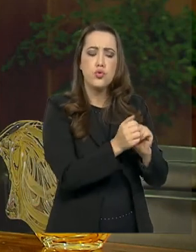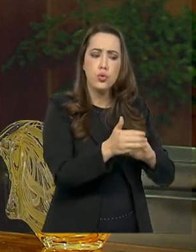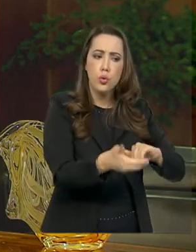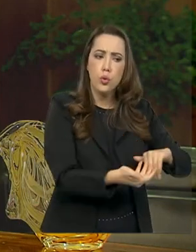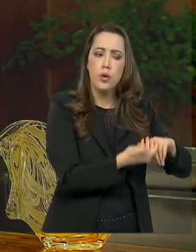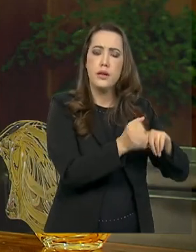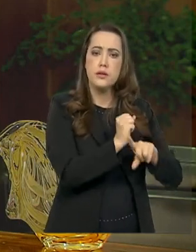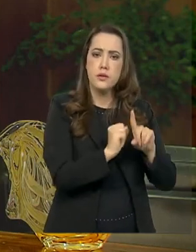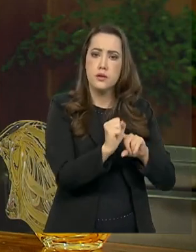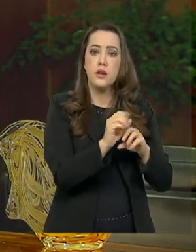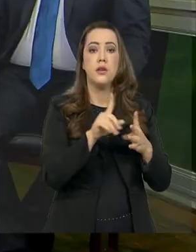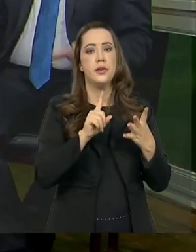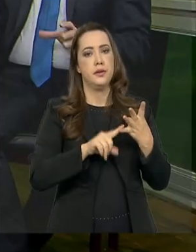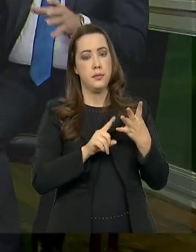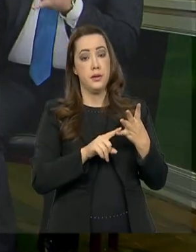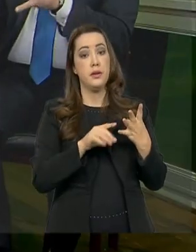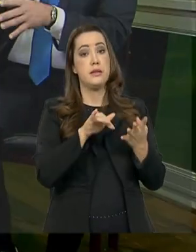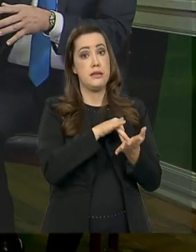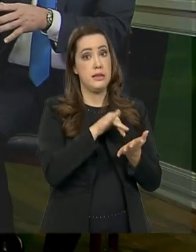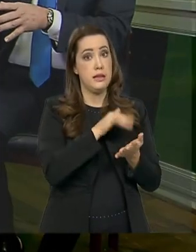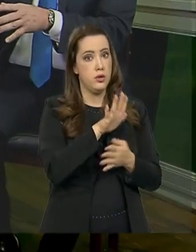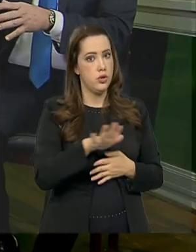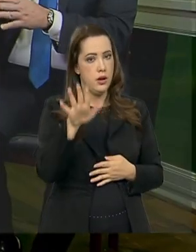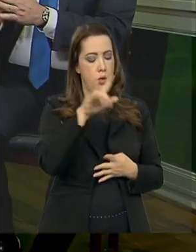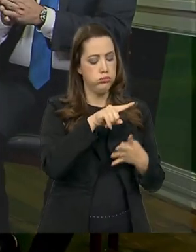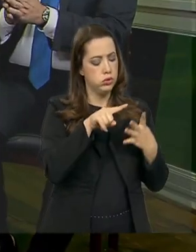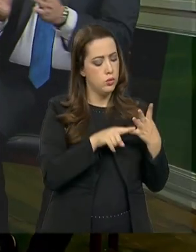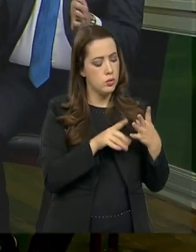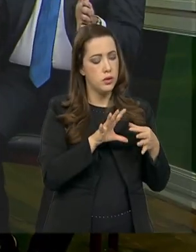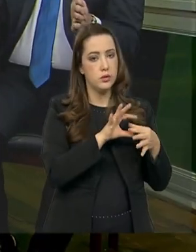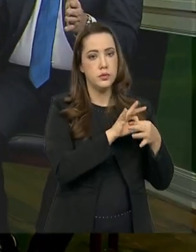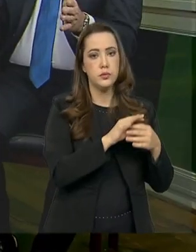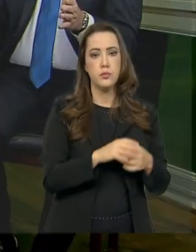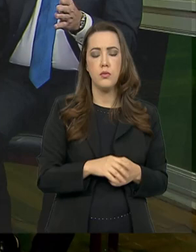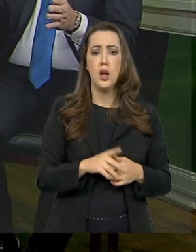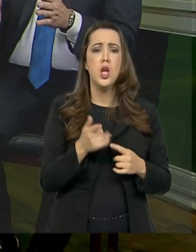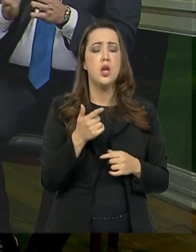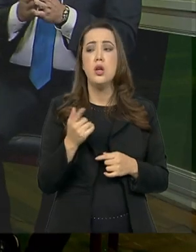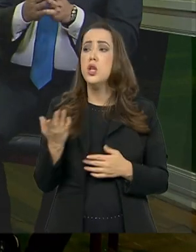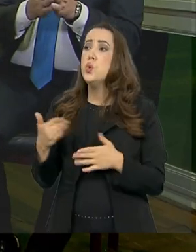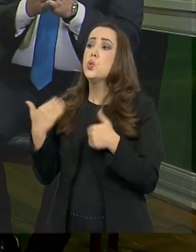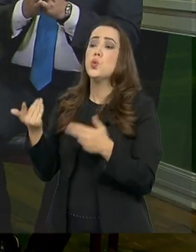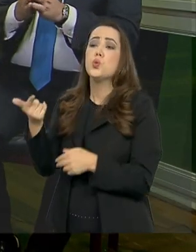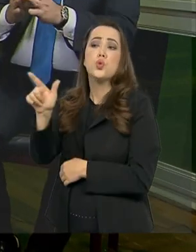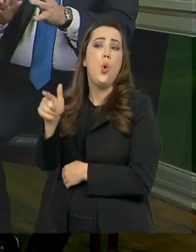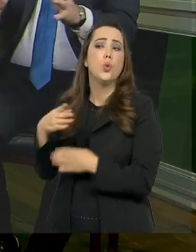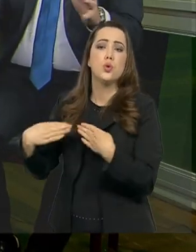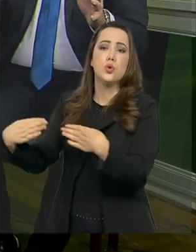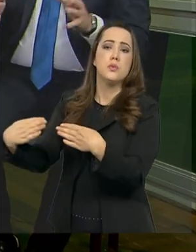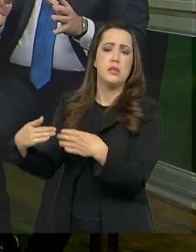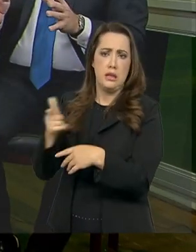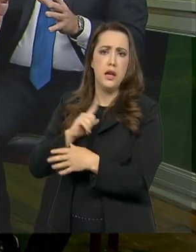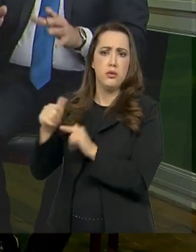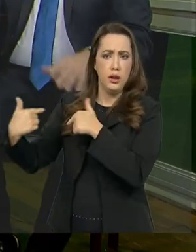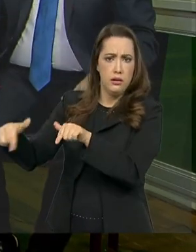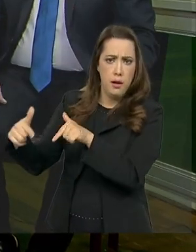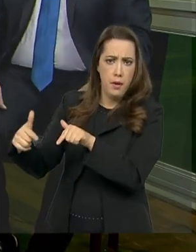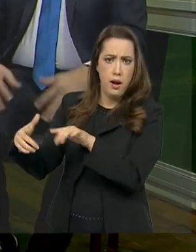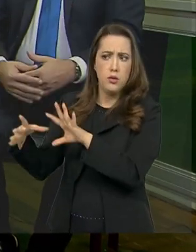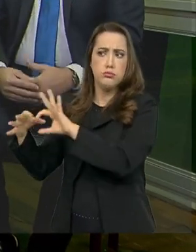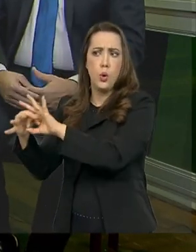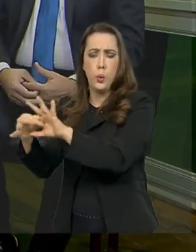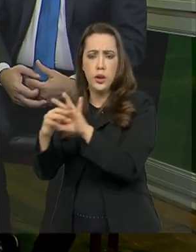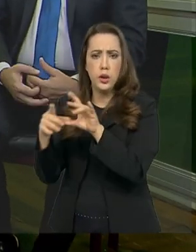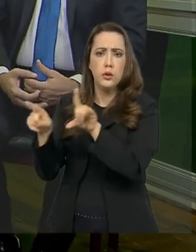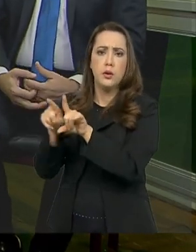e a própria Secretaria-Geral. Em relação aos outros ministérios, qual é a interface que a Secretaria-Geral estabelece com as outras pastas do